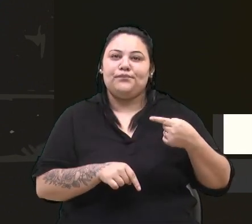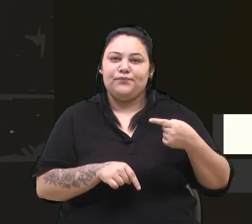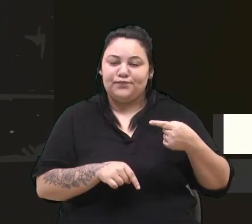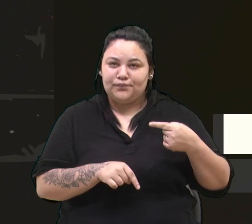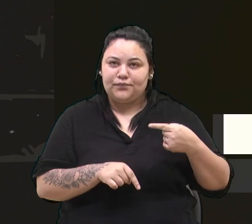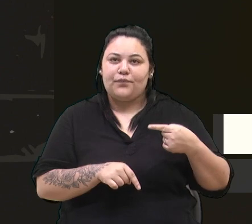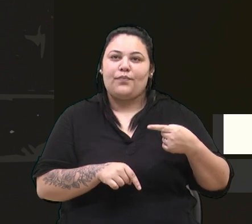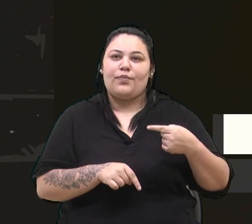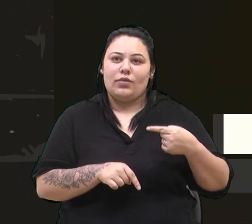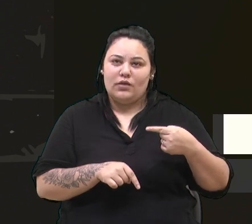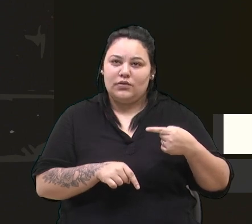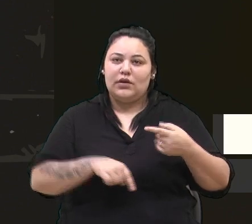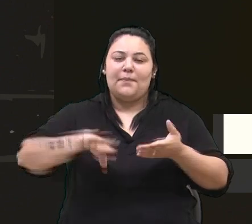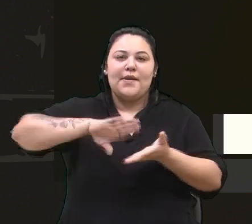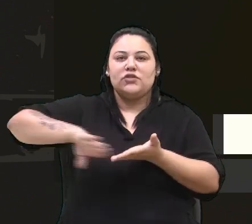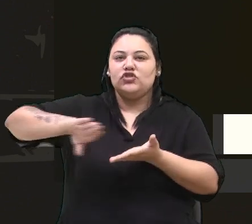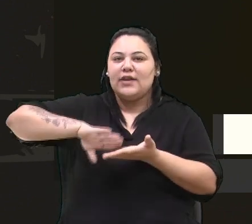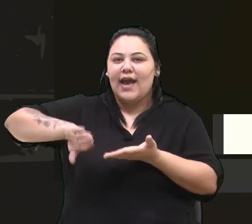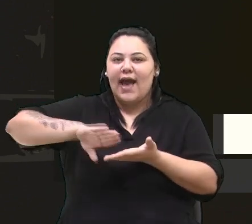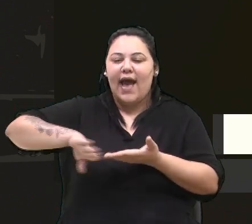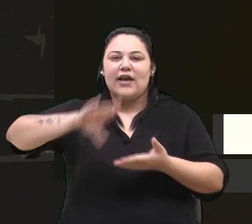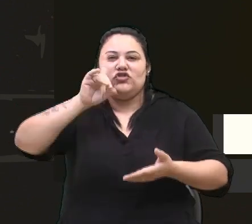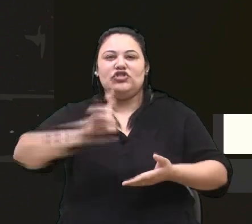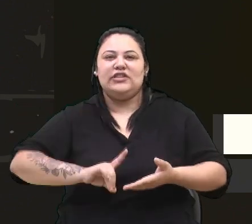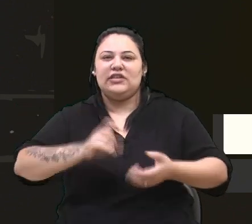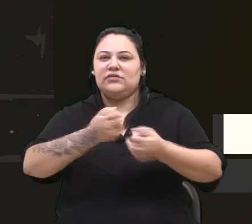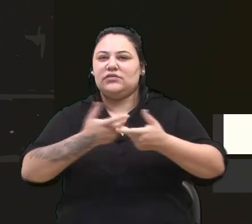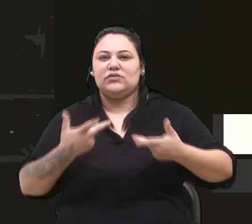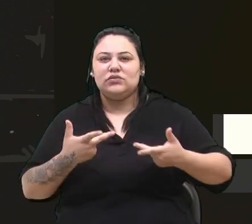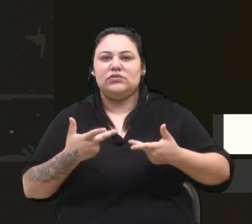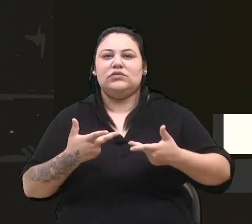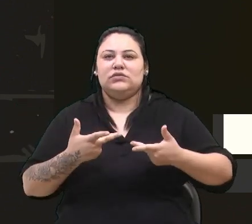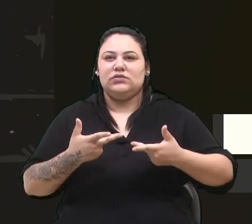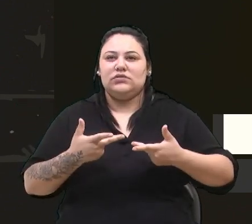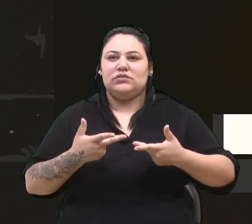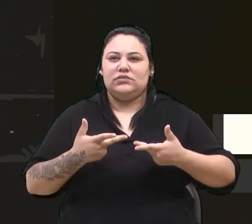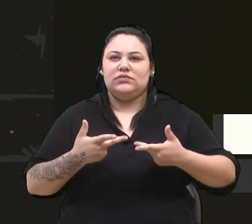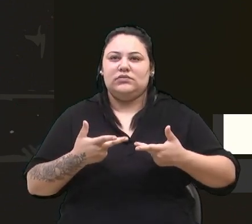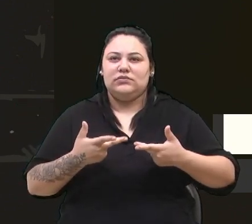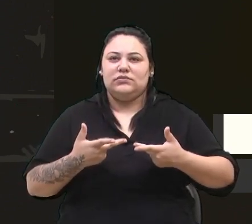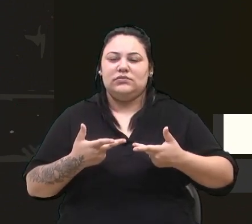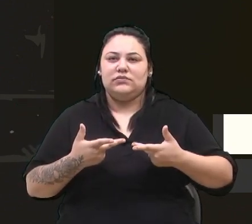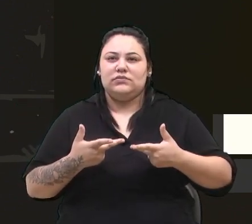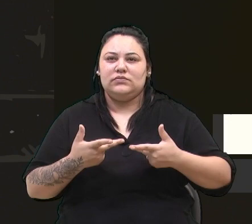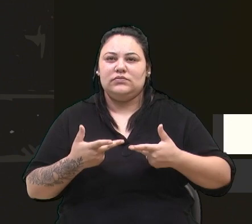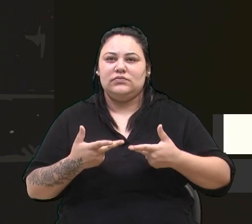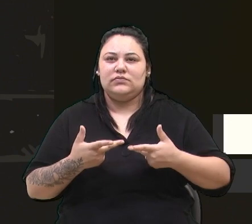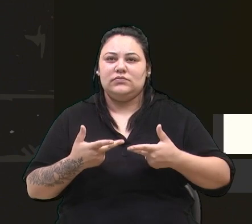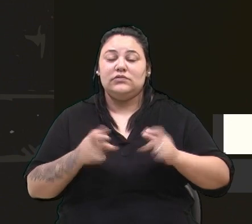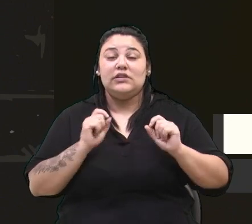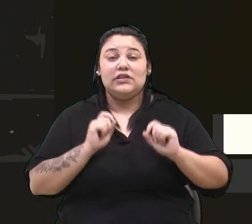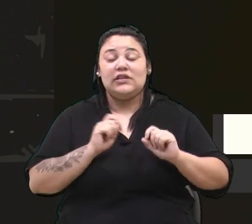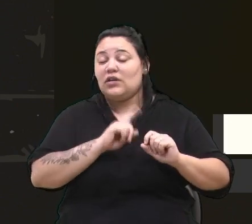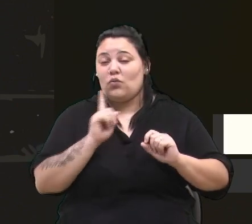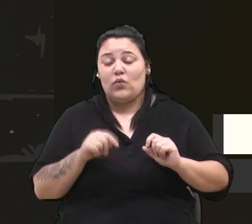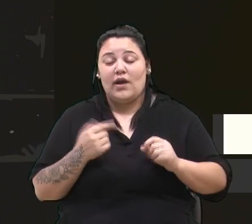dilapidar, né? E para tirar direitos e para defenestrar a cidade. Que não é o caso,